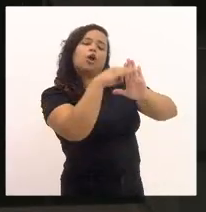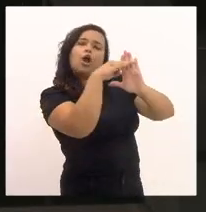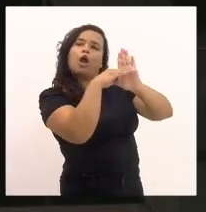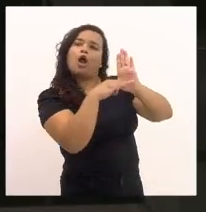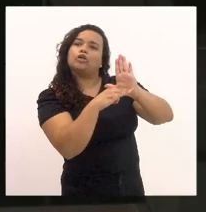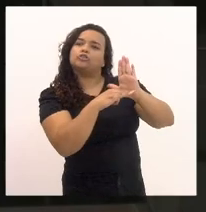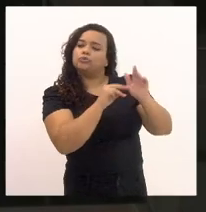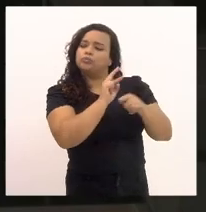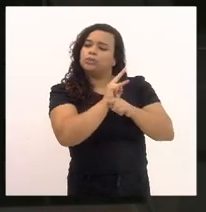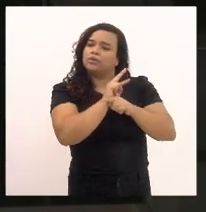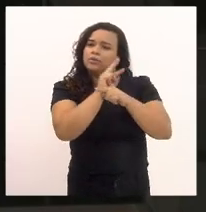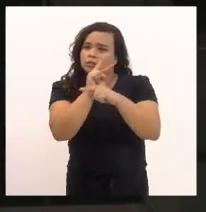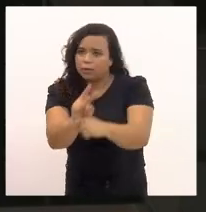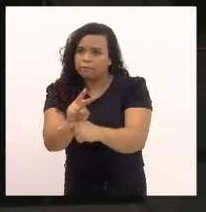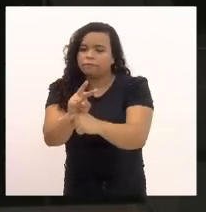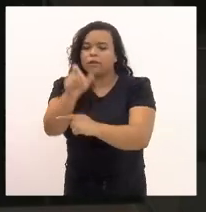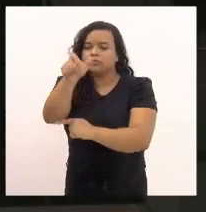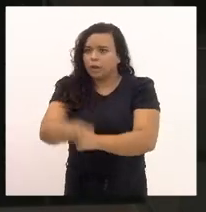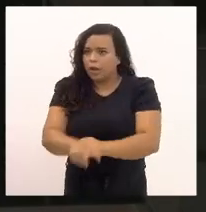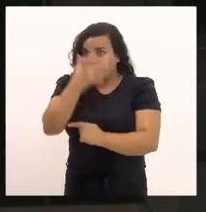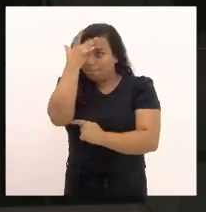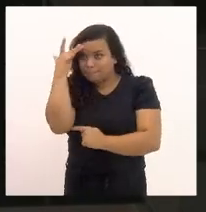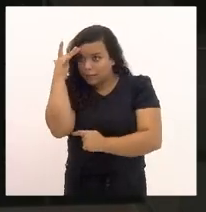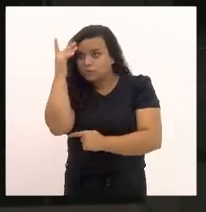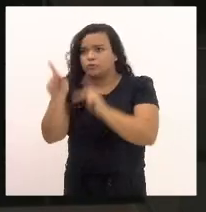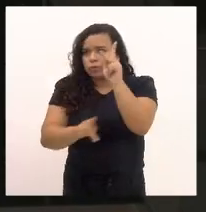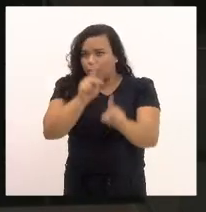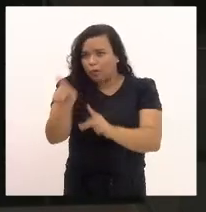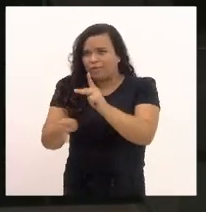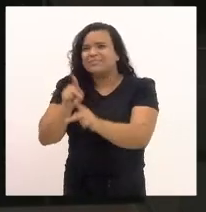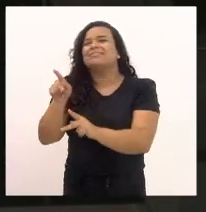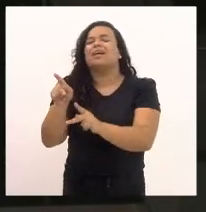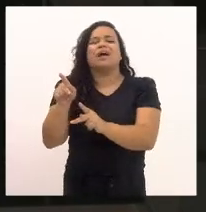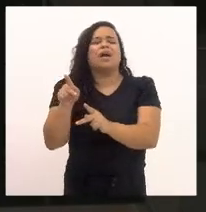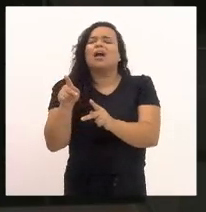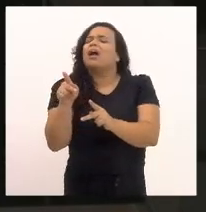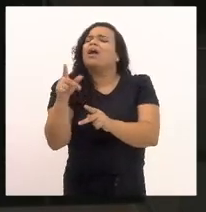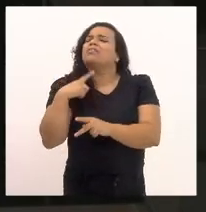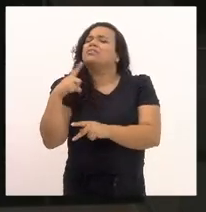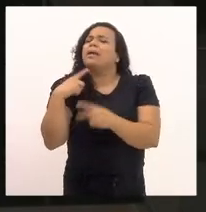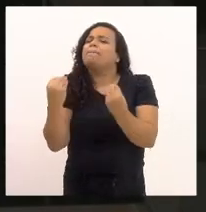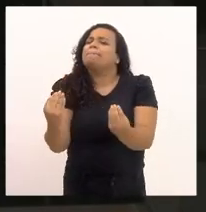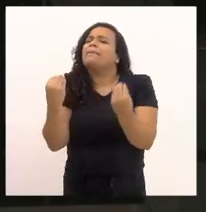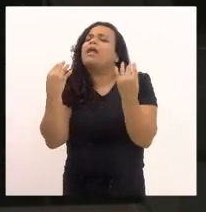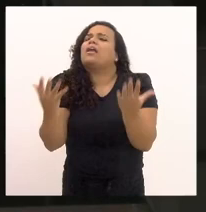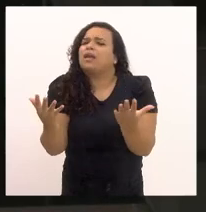consumidor exatamente existe para aquele